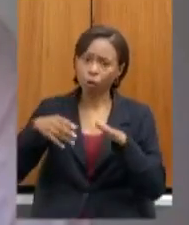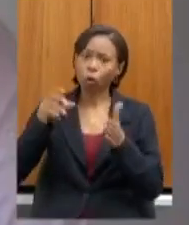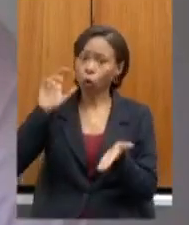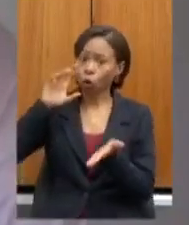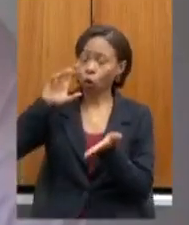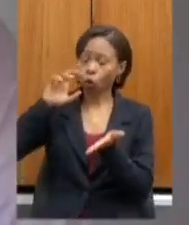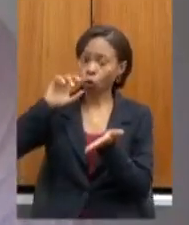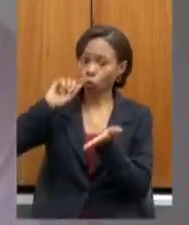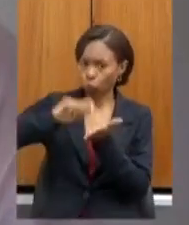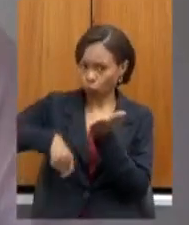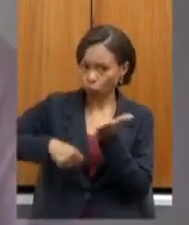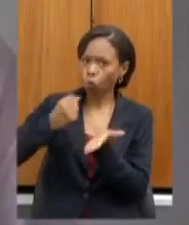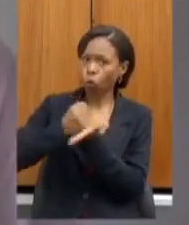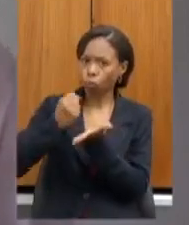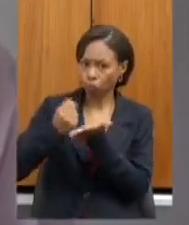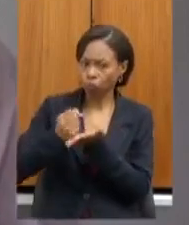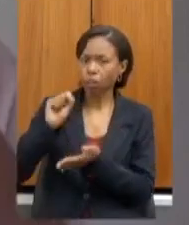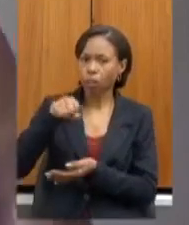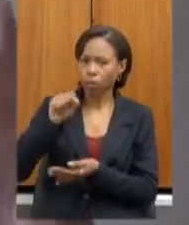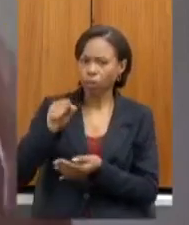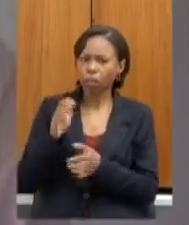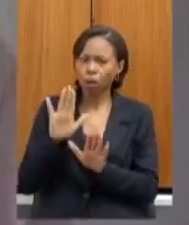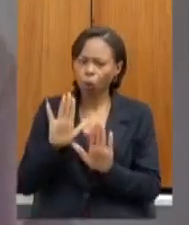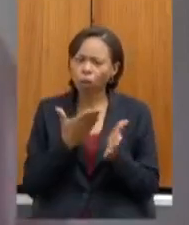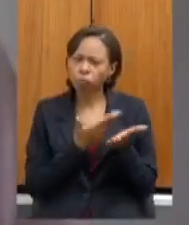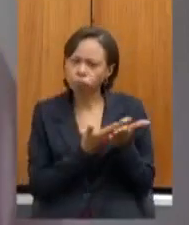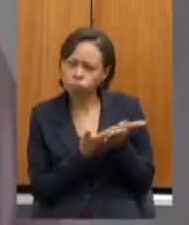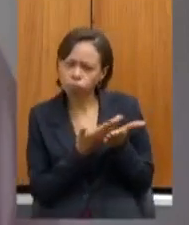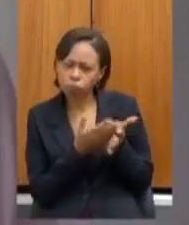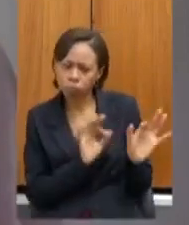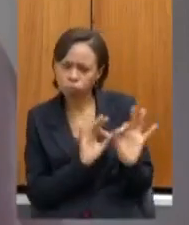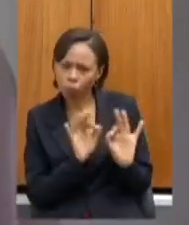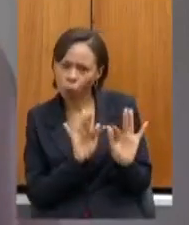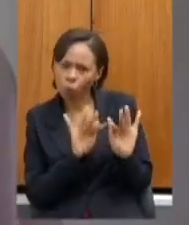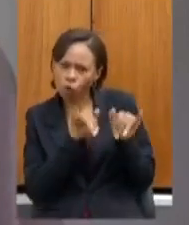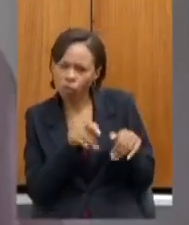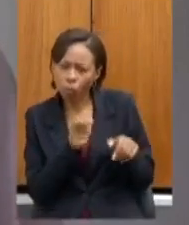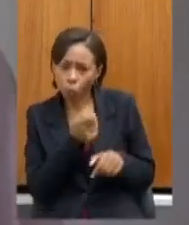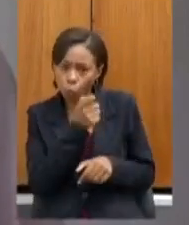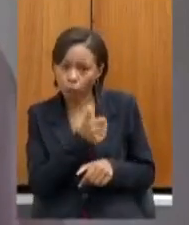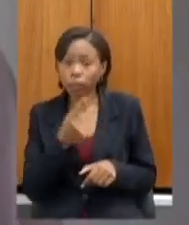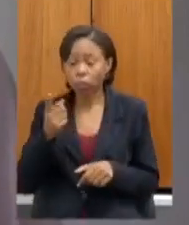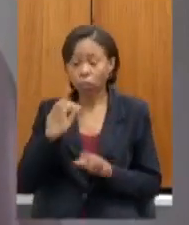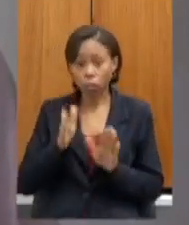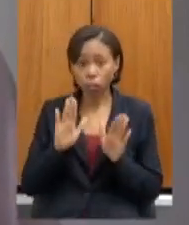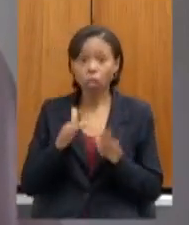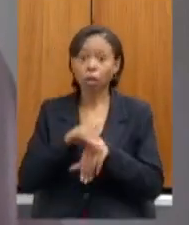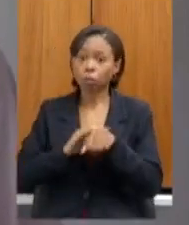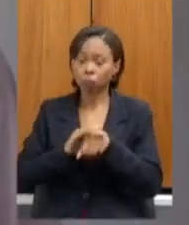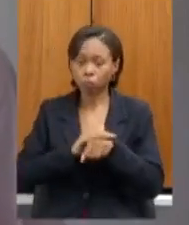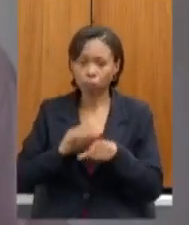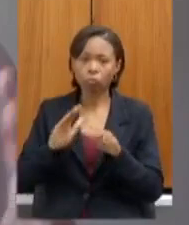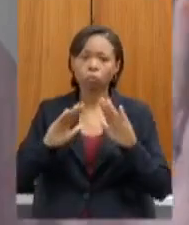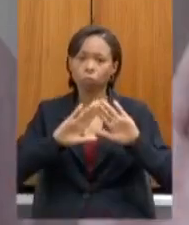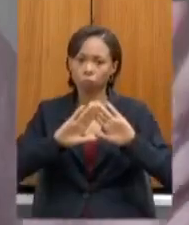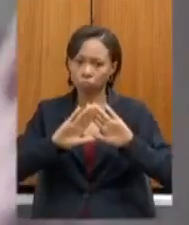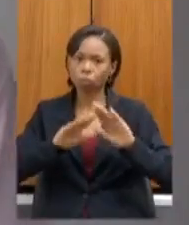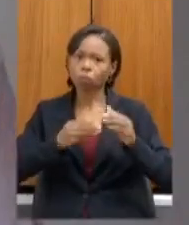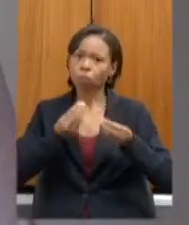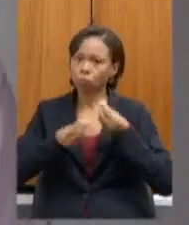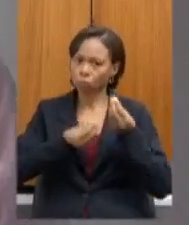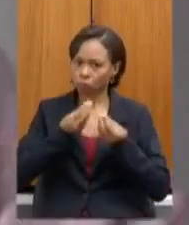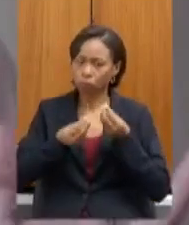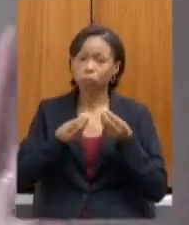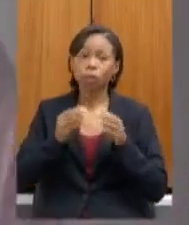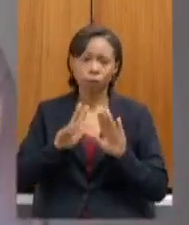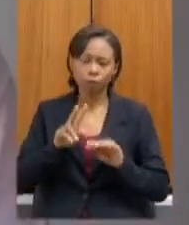na fase final dos estudos tivemos a oportunidade de dialogar com vocês na assembleia também esse processo e isso vai ser